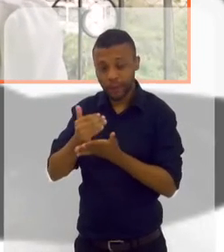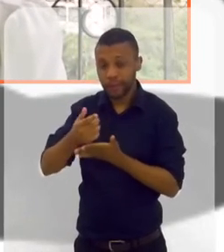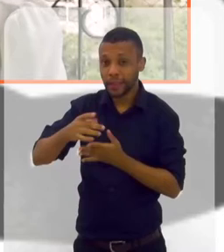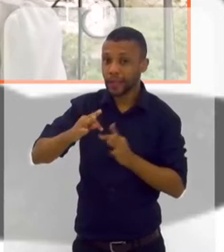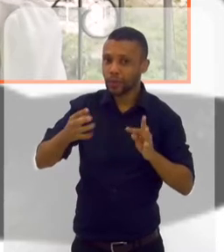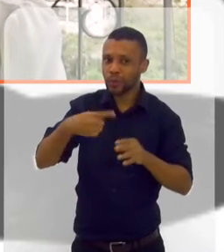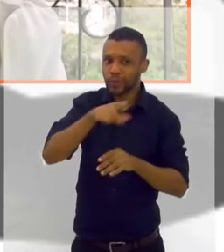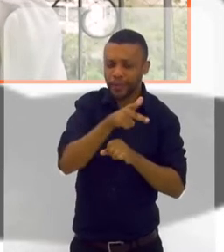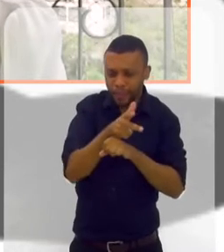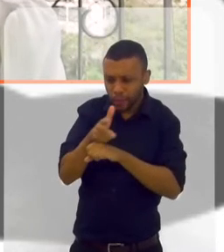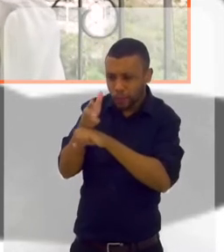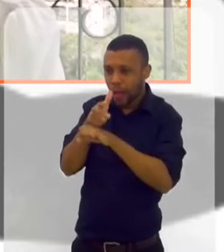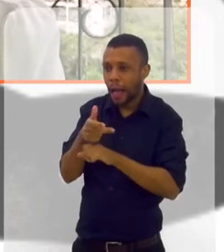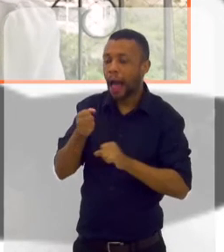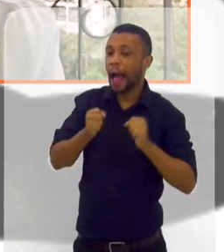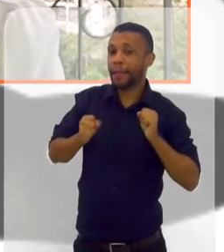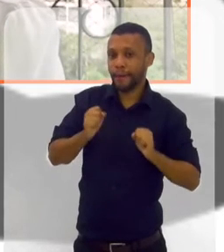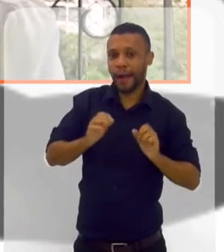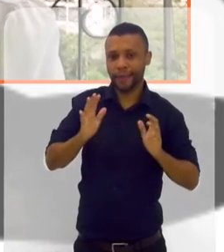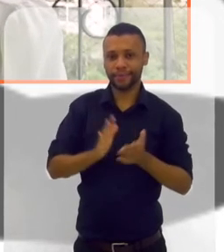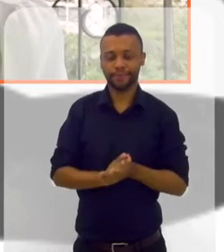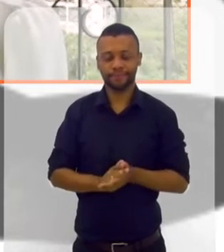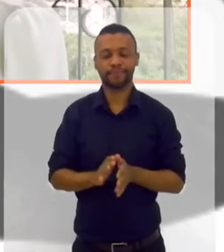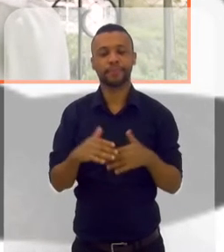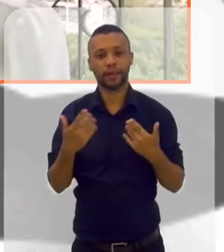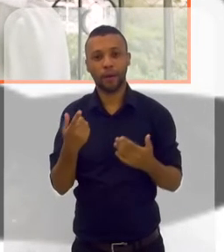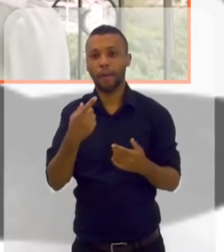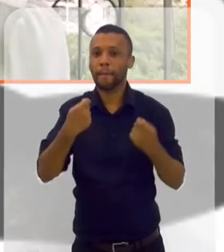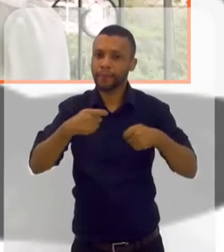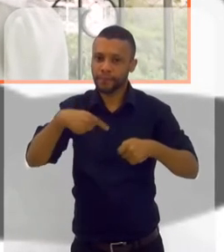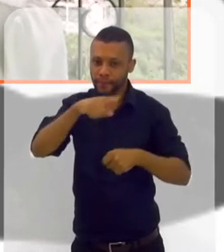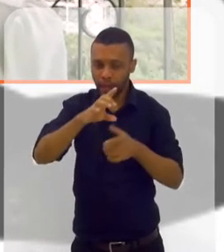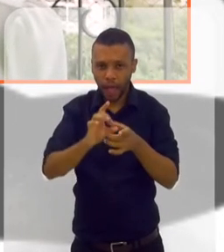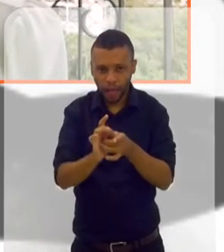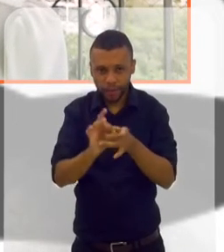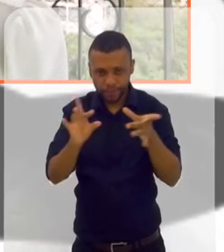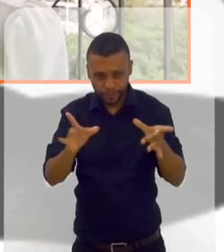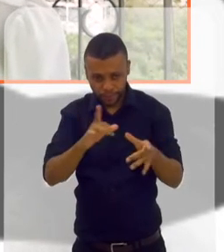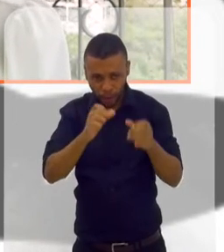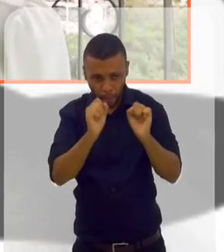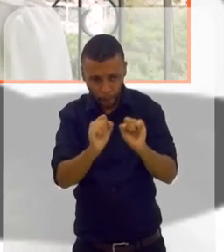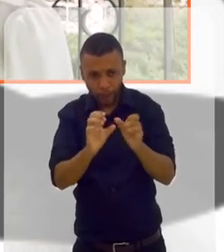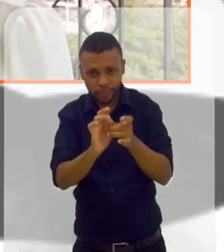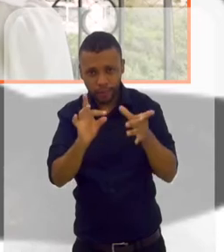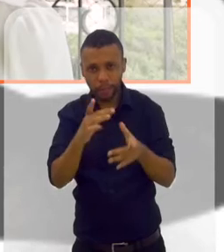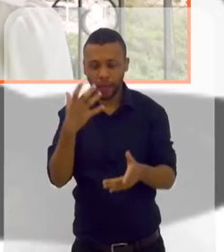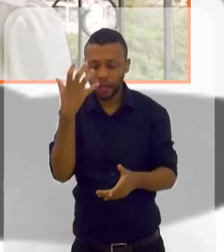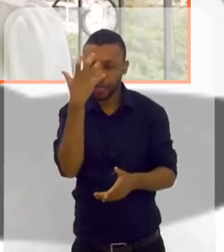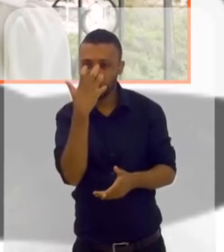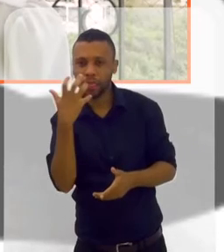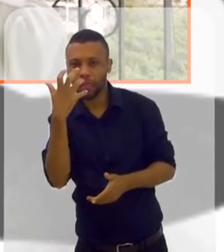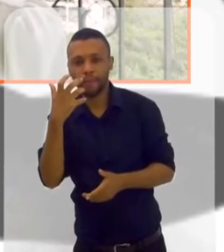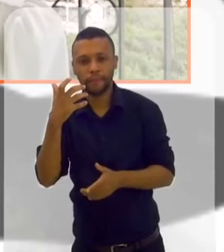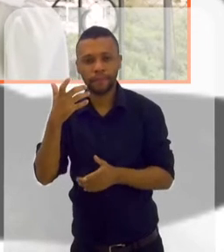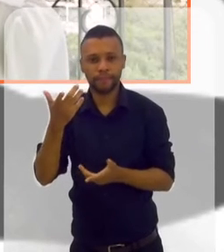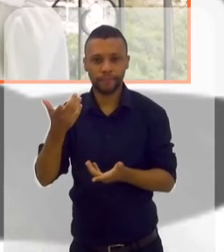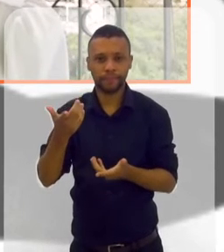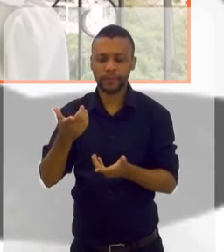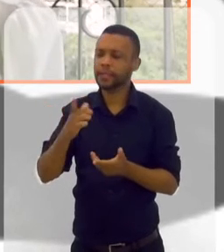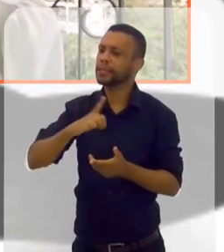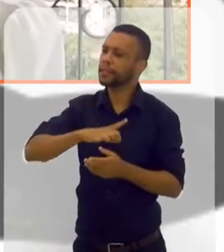Está todo mundo aqui animado. Tá. Então assim, eu preciso da sua permissão. Tenho a sua permissão para te finalizar?